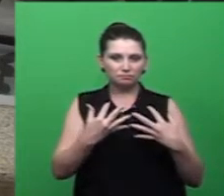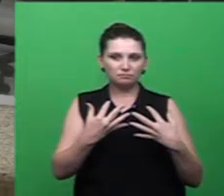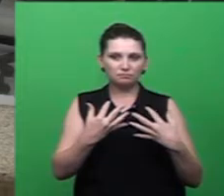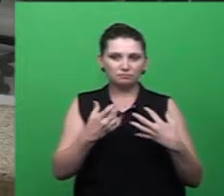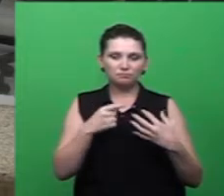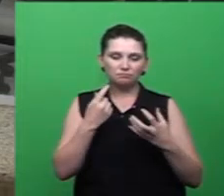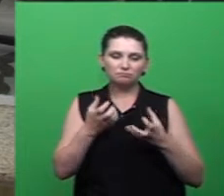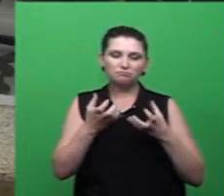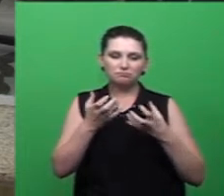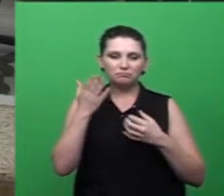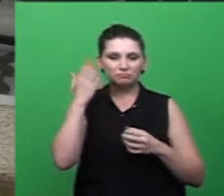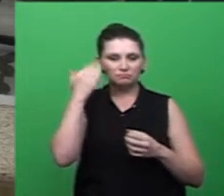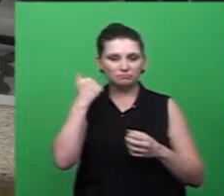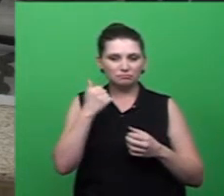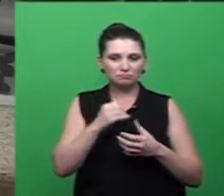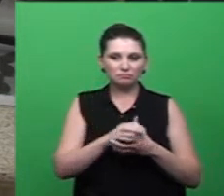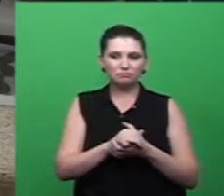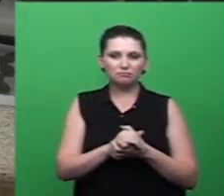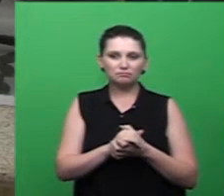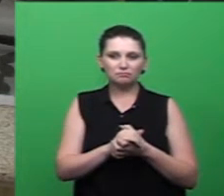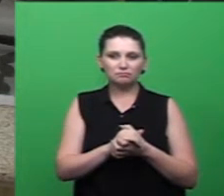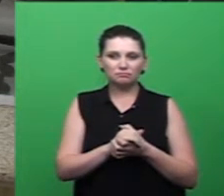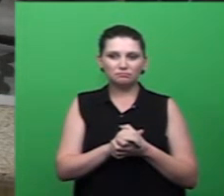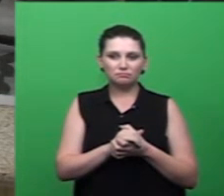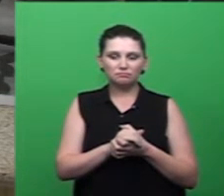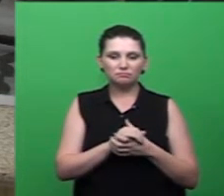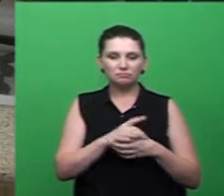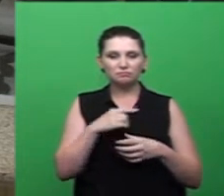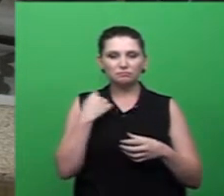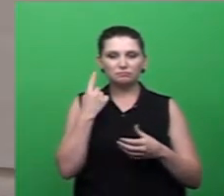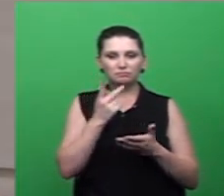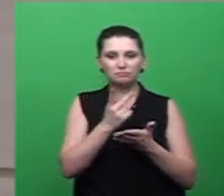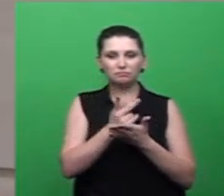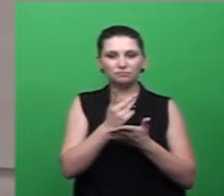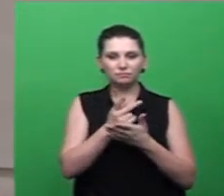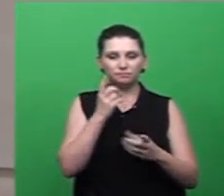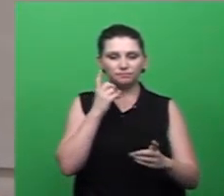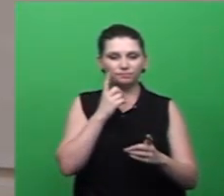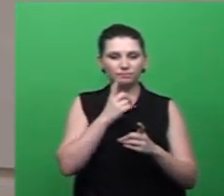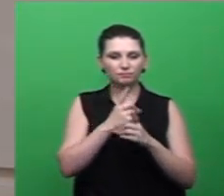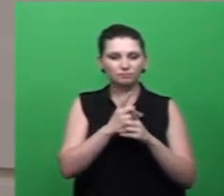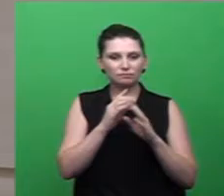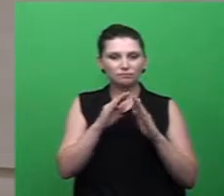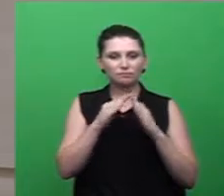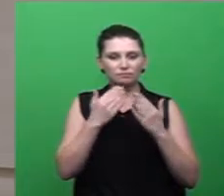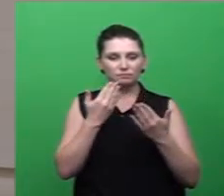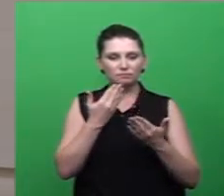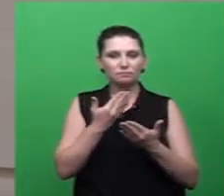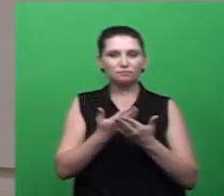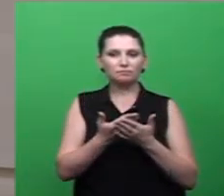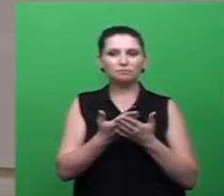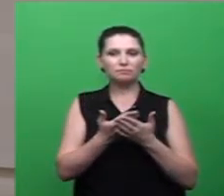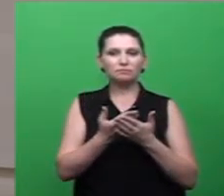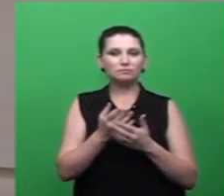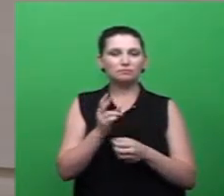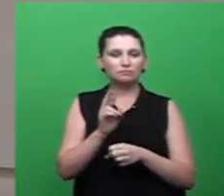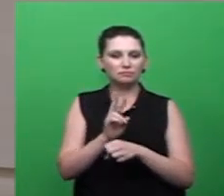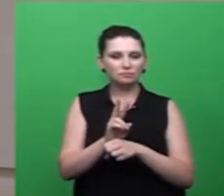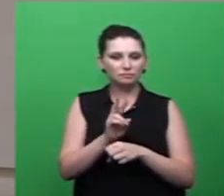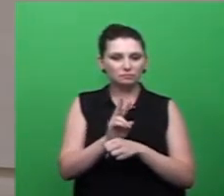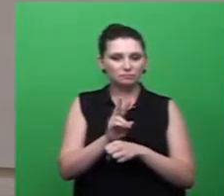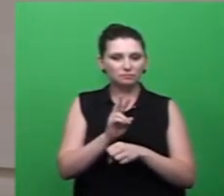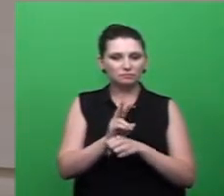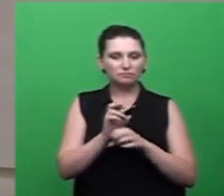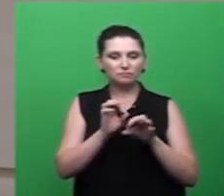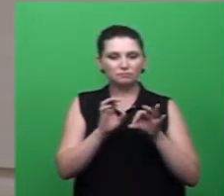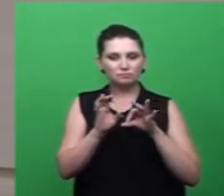para saber como é que está também, porque nós encontramos por aí, muitas vezes, escolas, né, que foi motivo de retardo